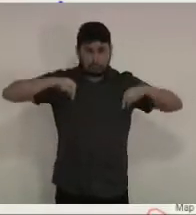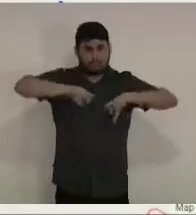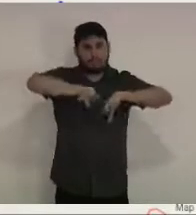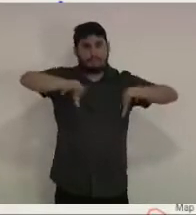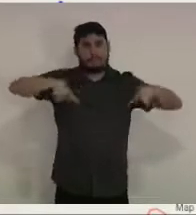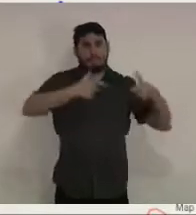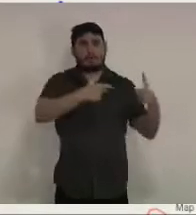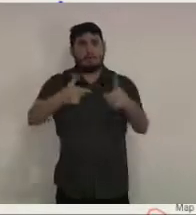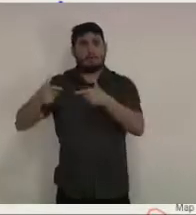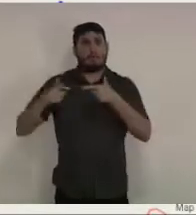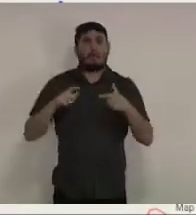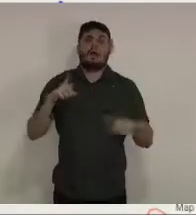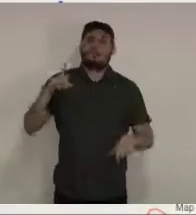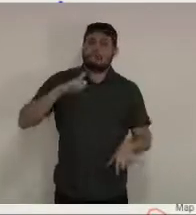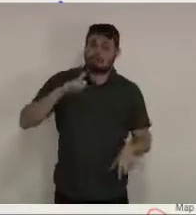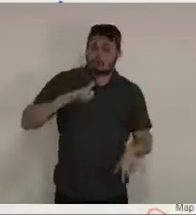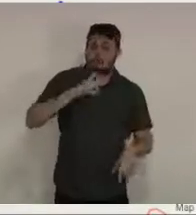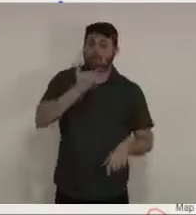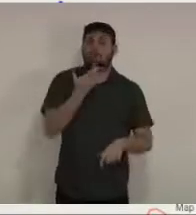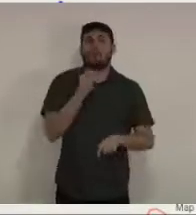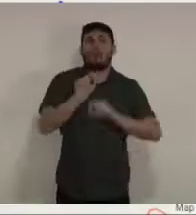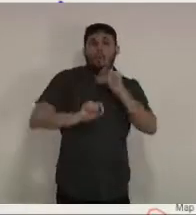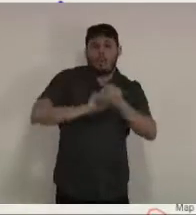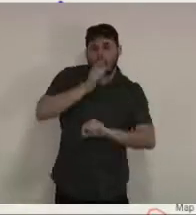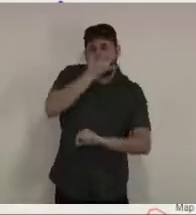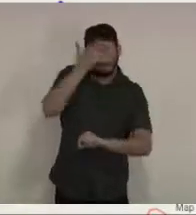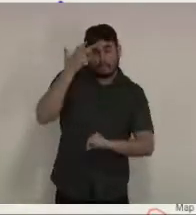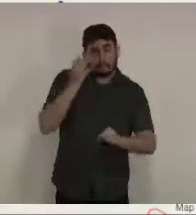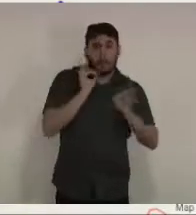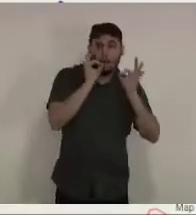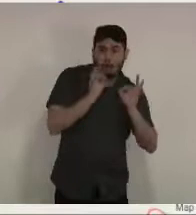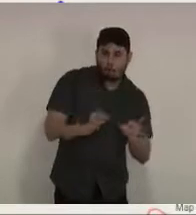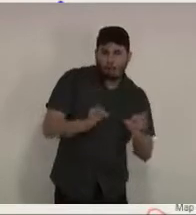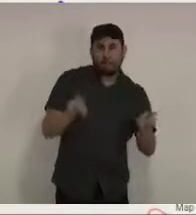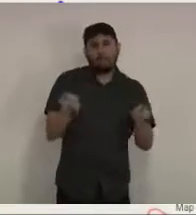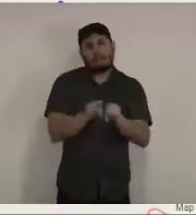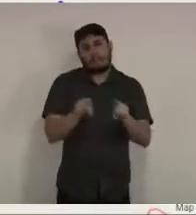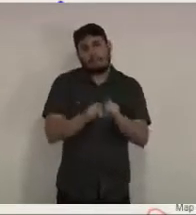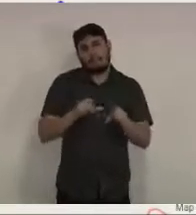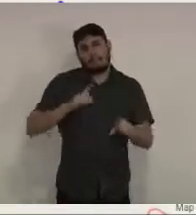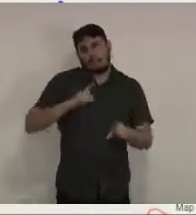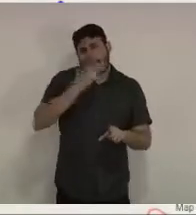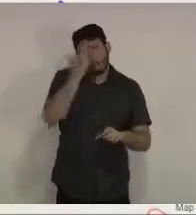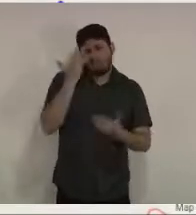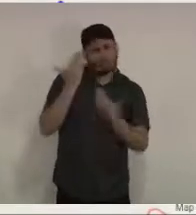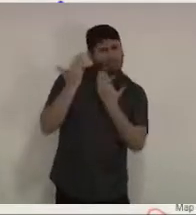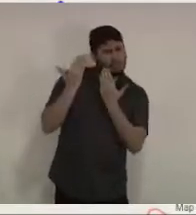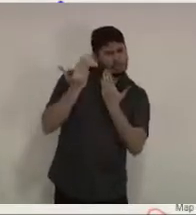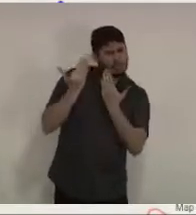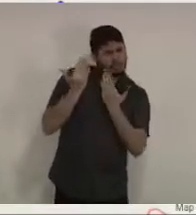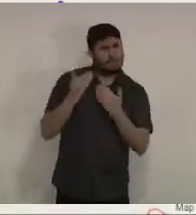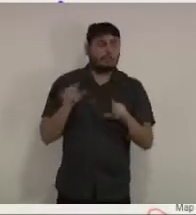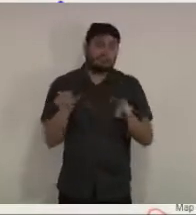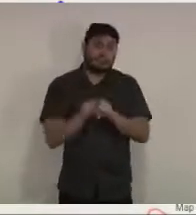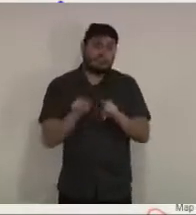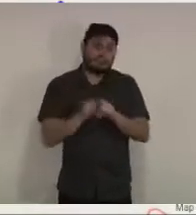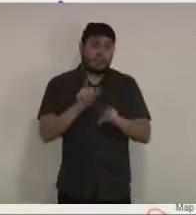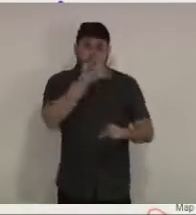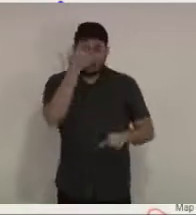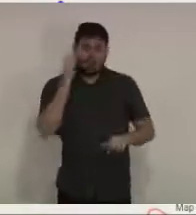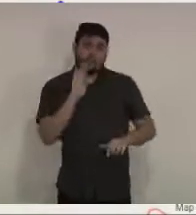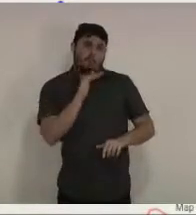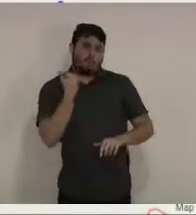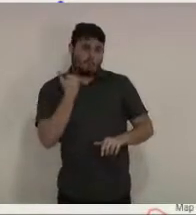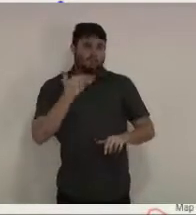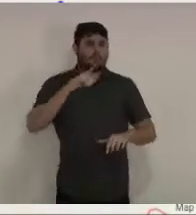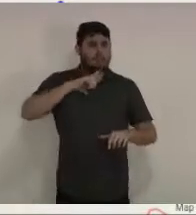suspeitos, dos casos confirmados e dos óbitos. Lembrando que, sobretudo, no início da pandemia, só